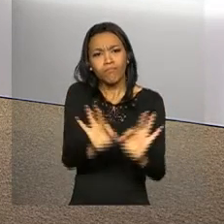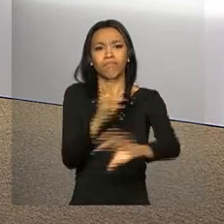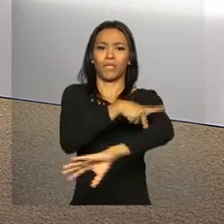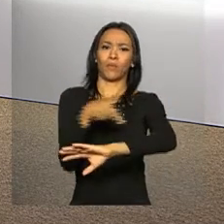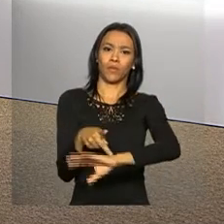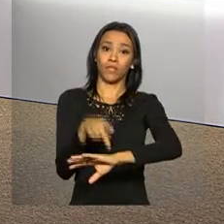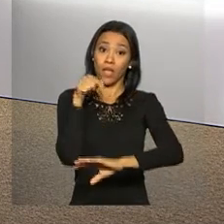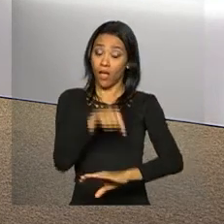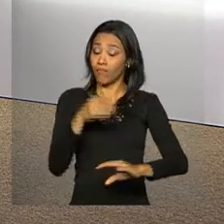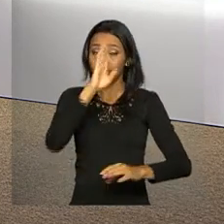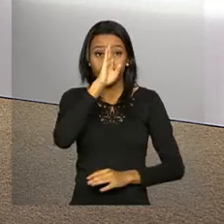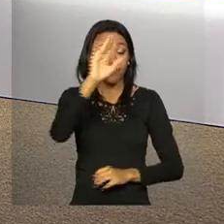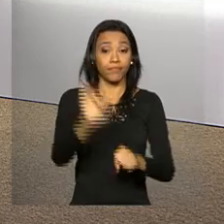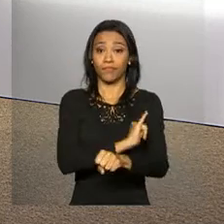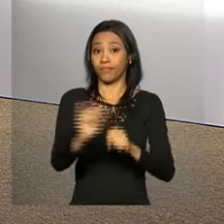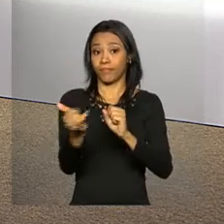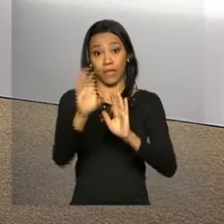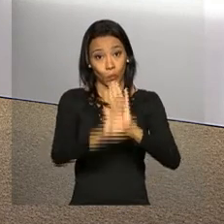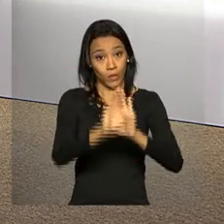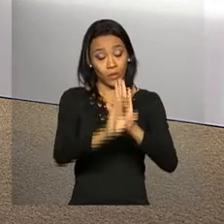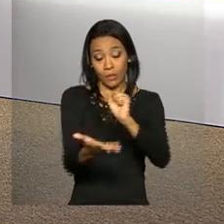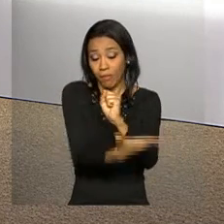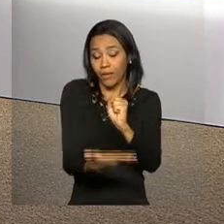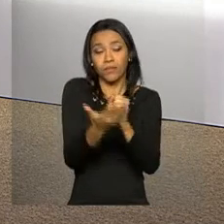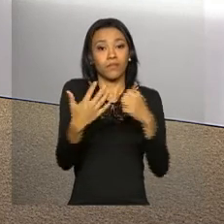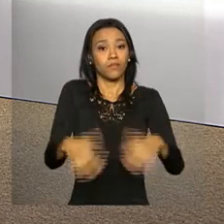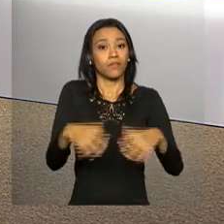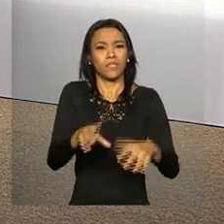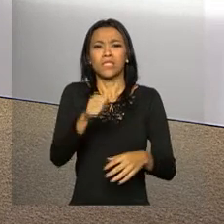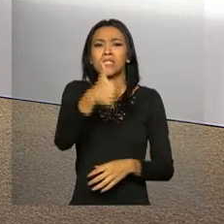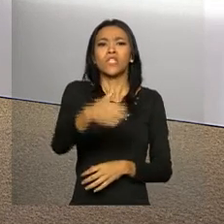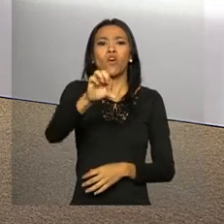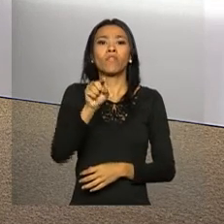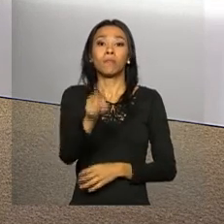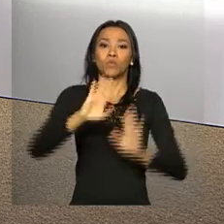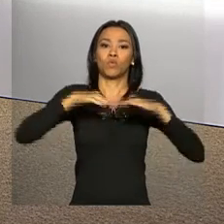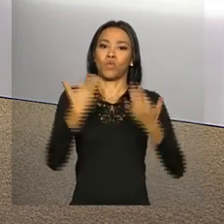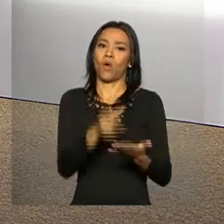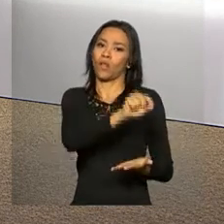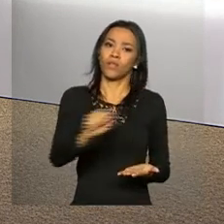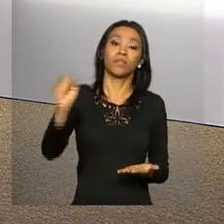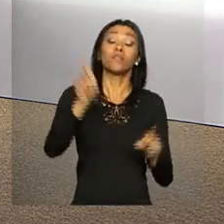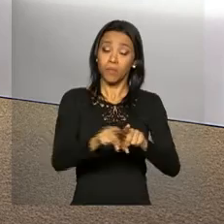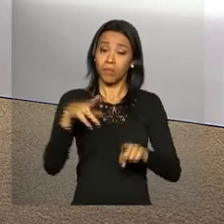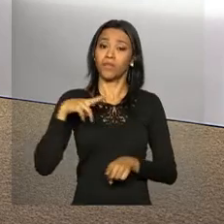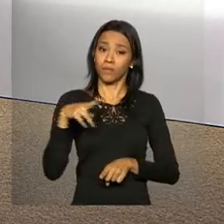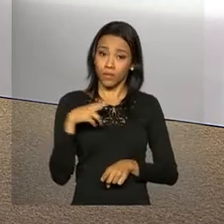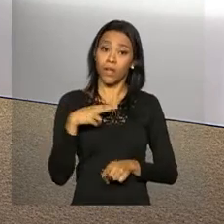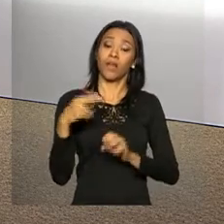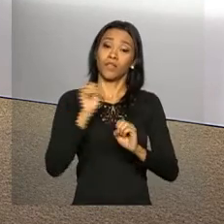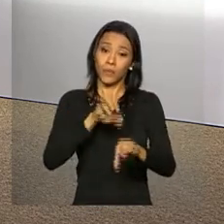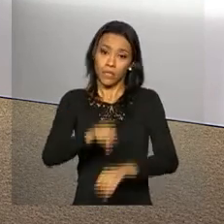Uma ferramenta fundamental para a construção do currículo de mais de 190 mil escolas públicas e particulares de educação